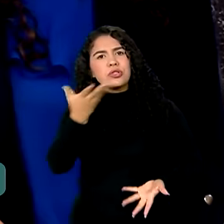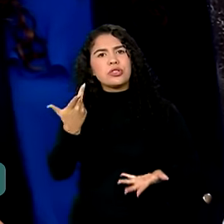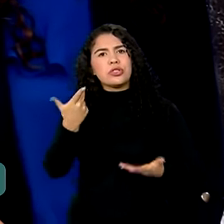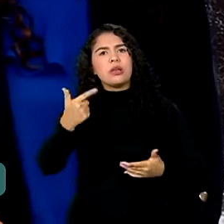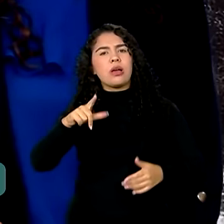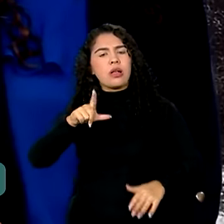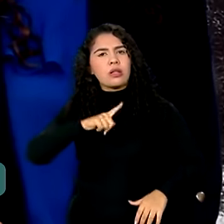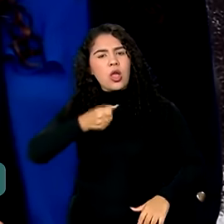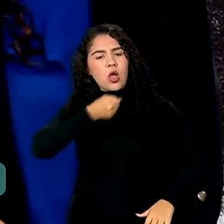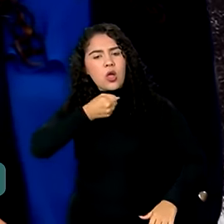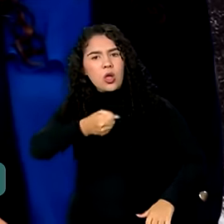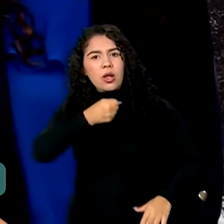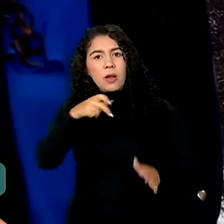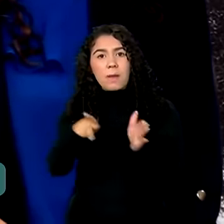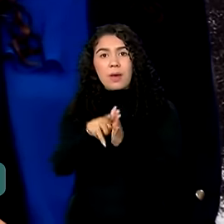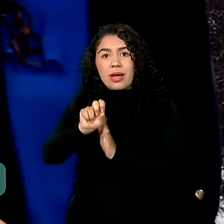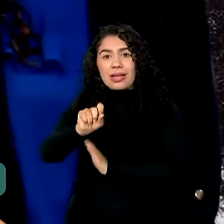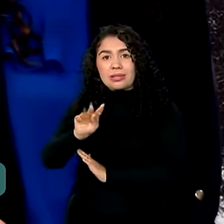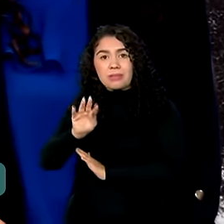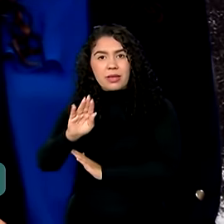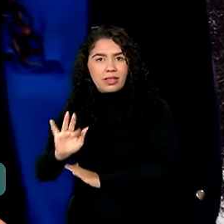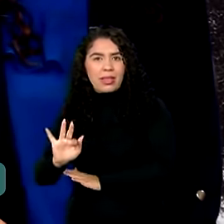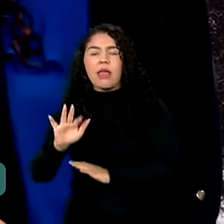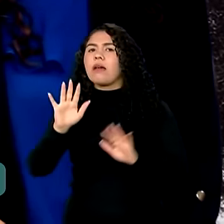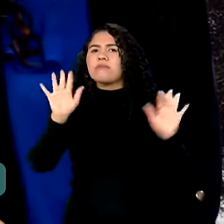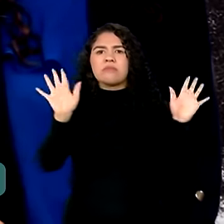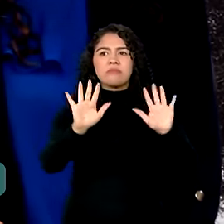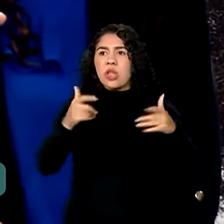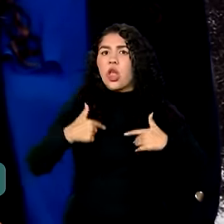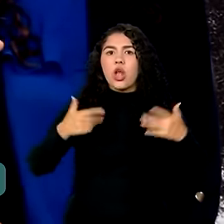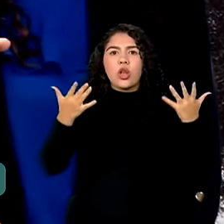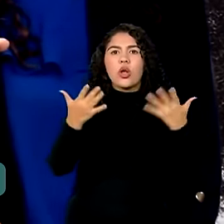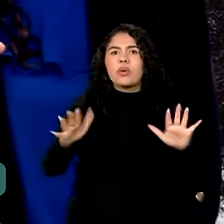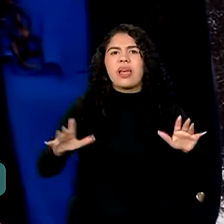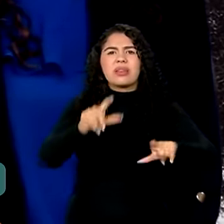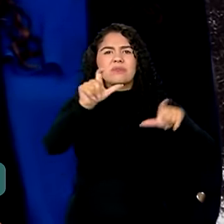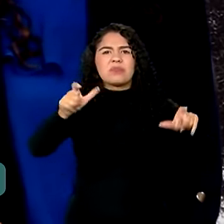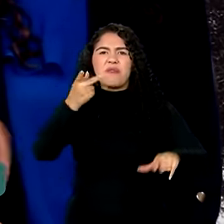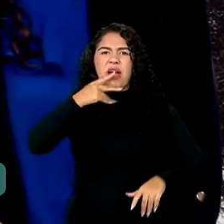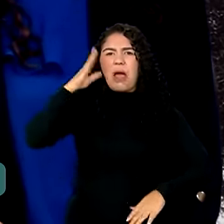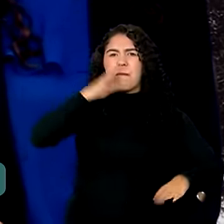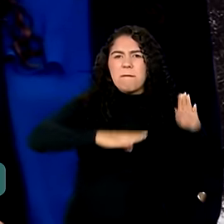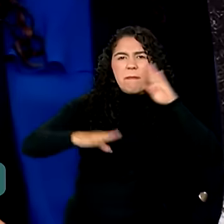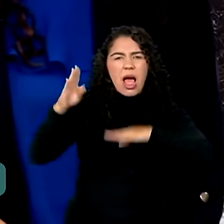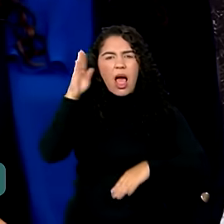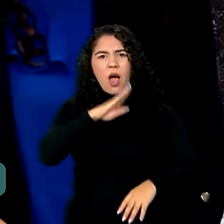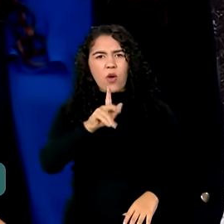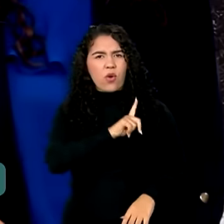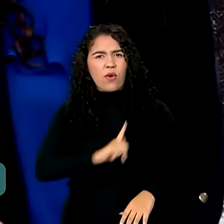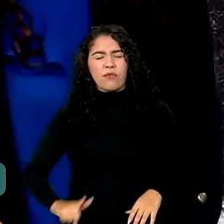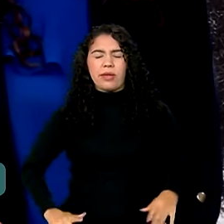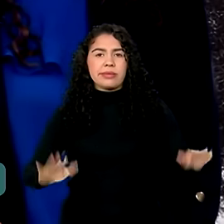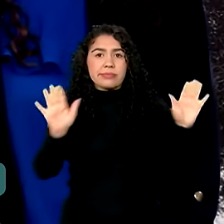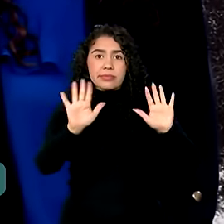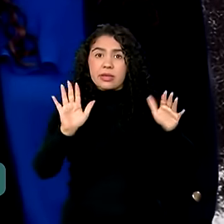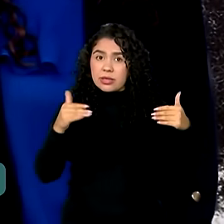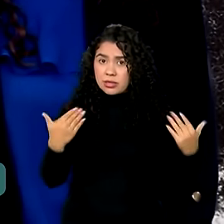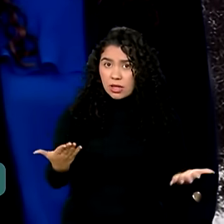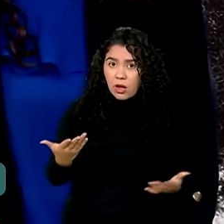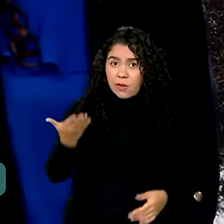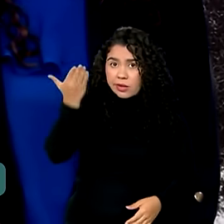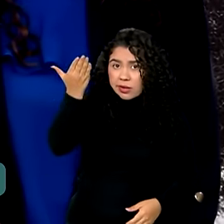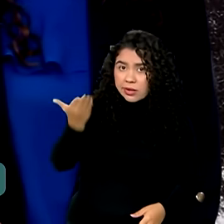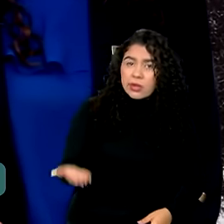SBT. Ele falava, eu não quero um programa em que as pessoas fiquem falando mal do governo. Então, esta pessoa, esta